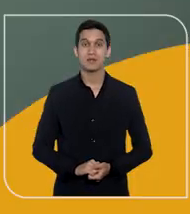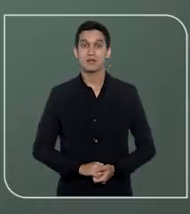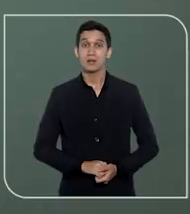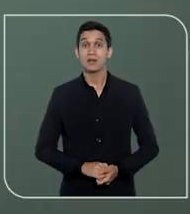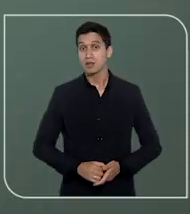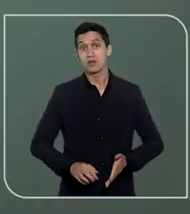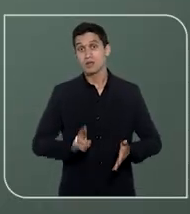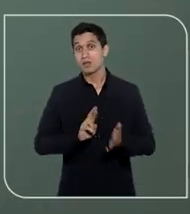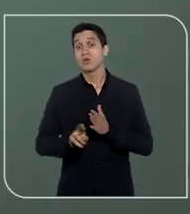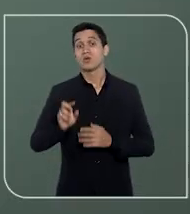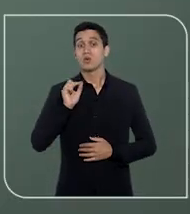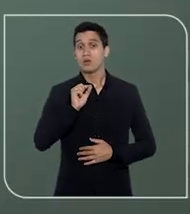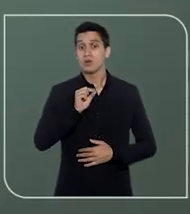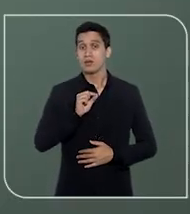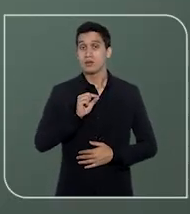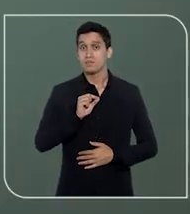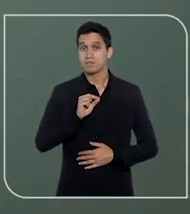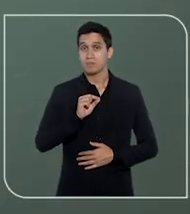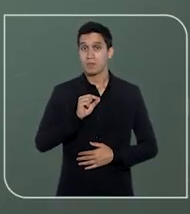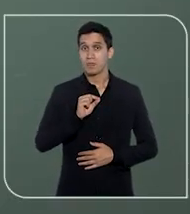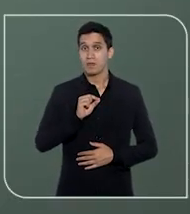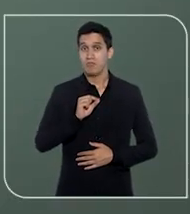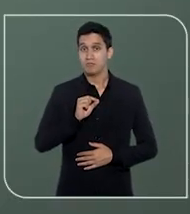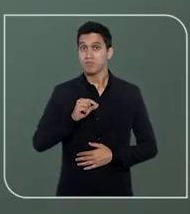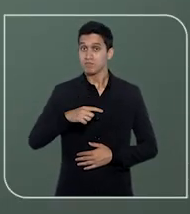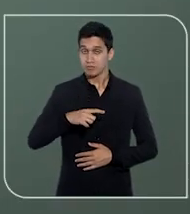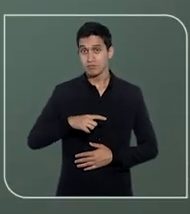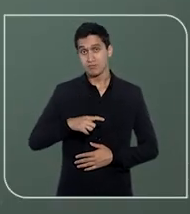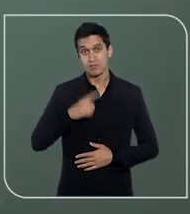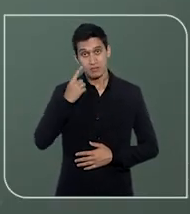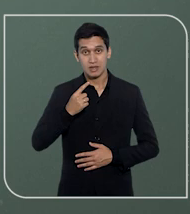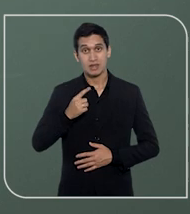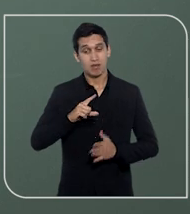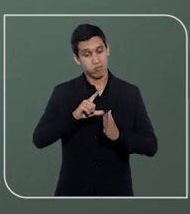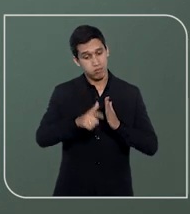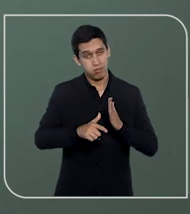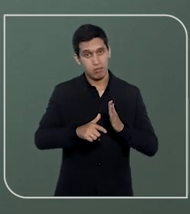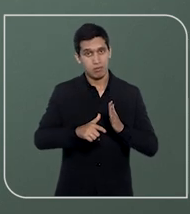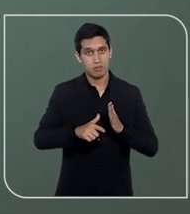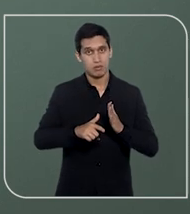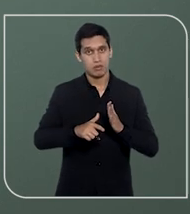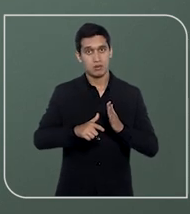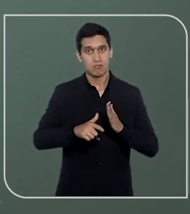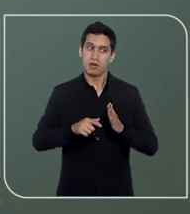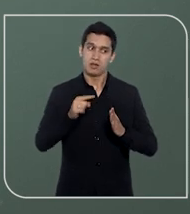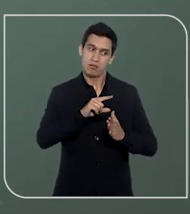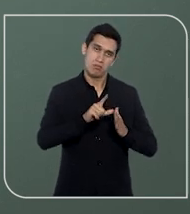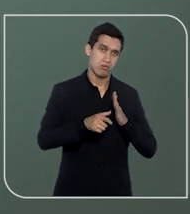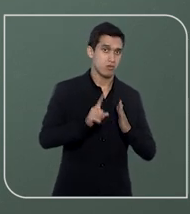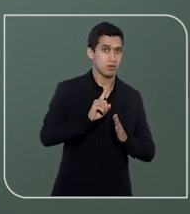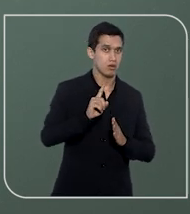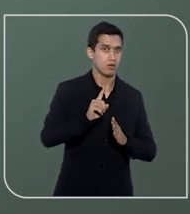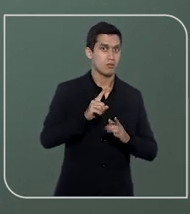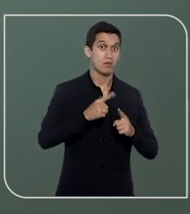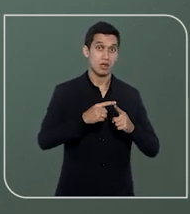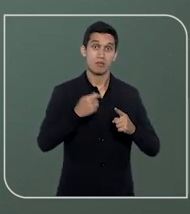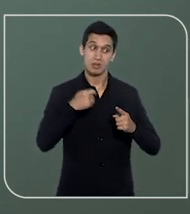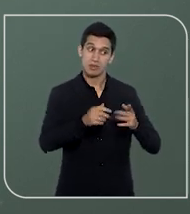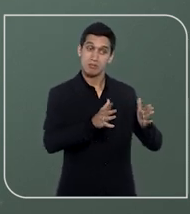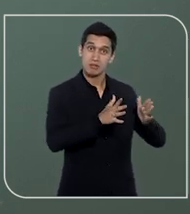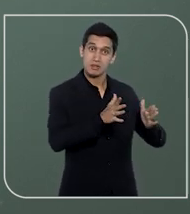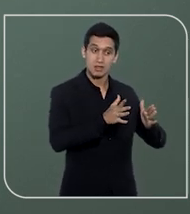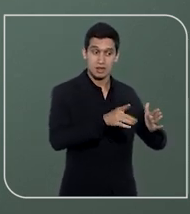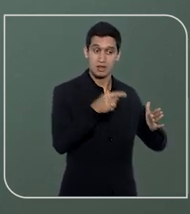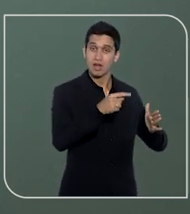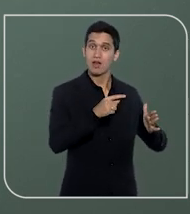A solução foi, ele está atrasado, em mora não está. Então tem que se recalcular esse período da doença do